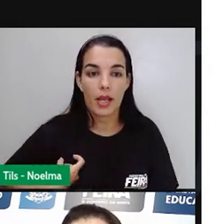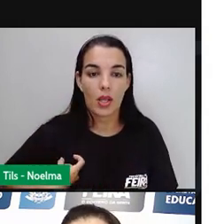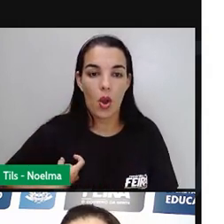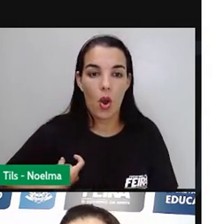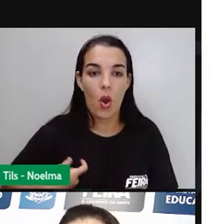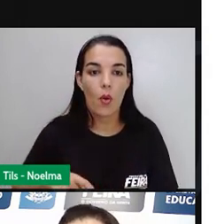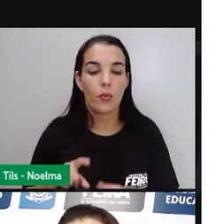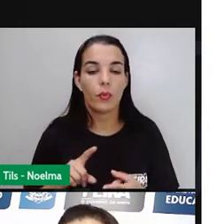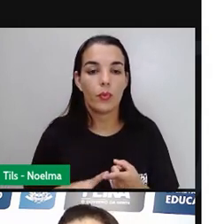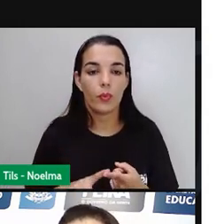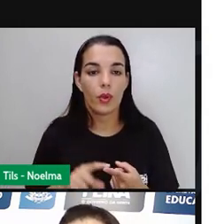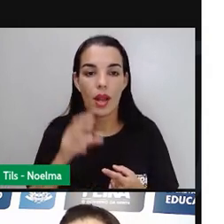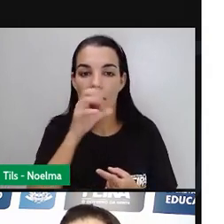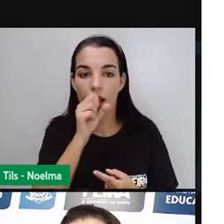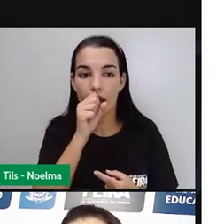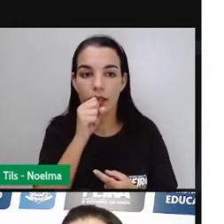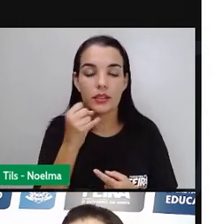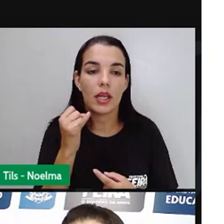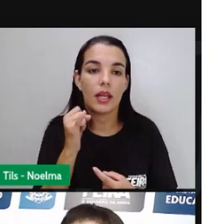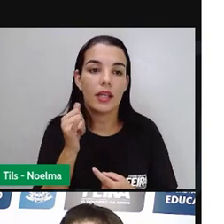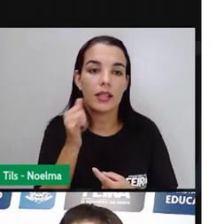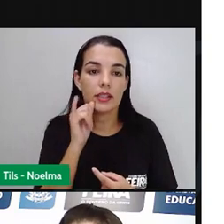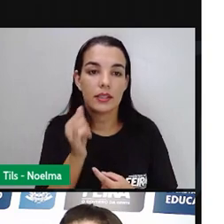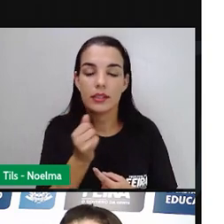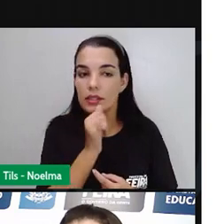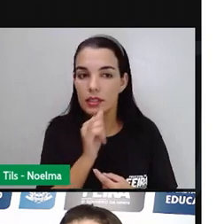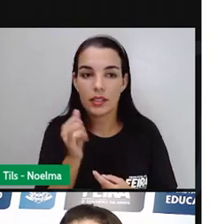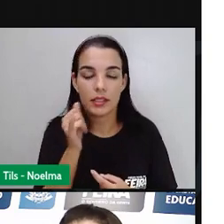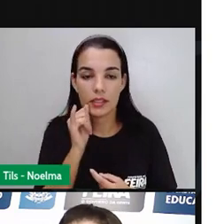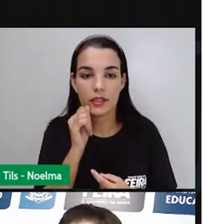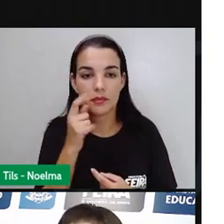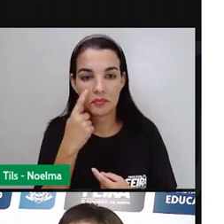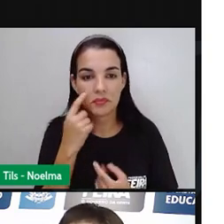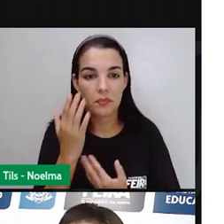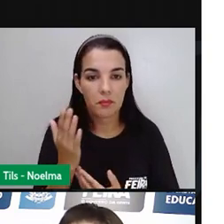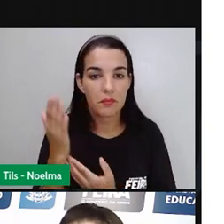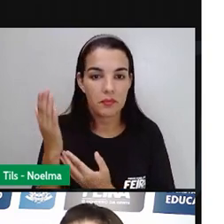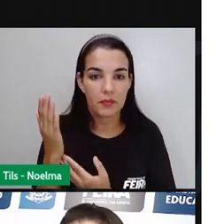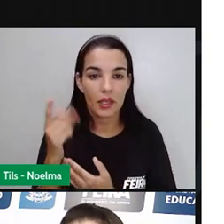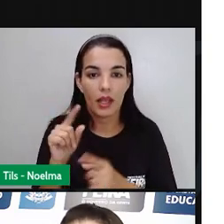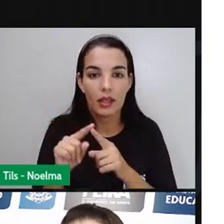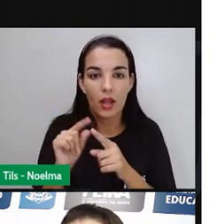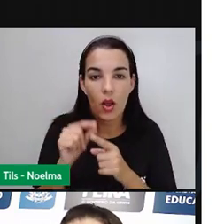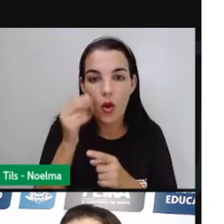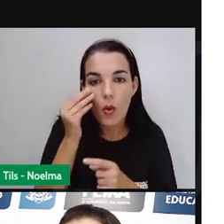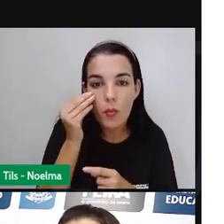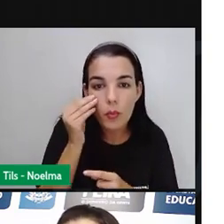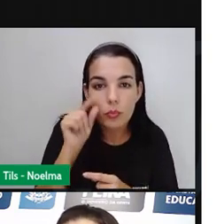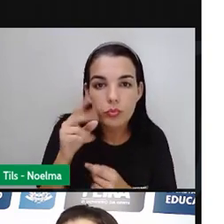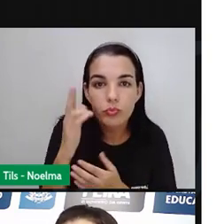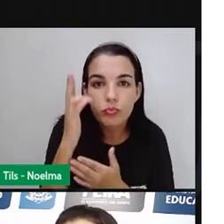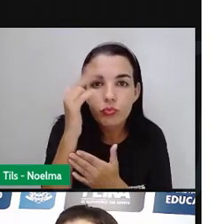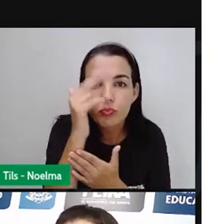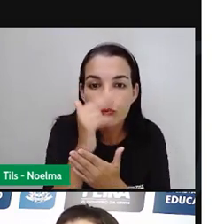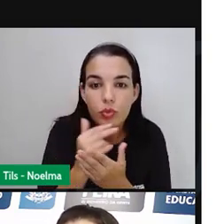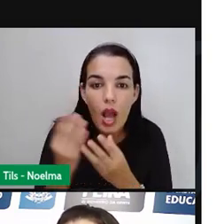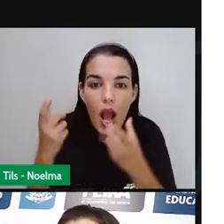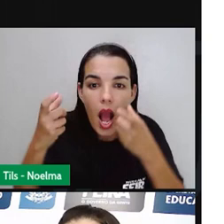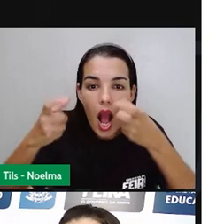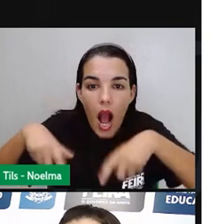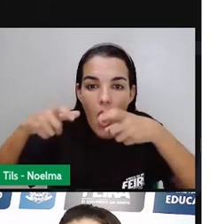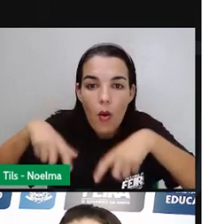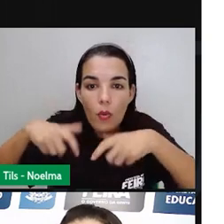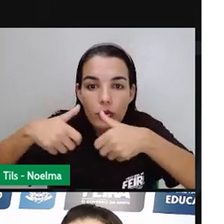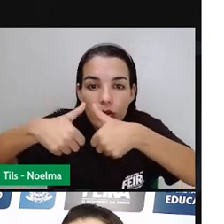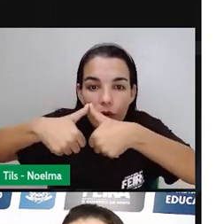roxo, sírios-limaneses de azul. E aí a gente, observando esse mapa, a gente já dá para perceber